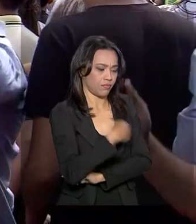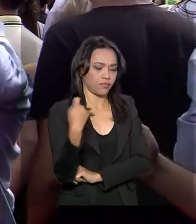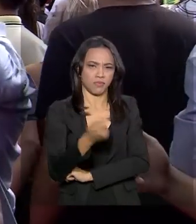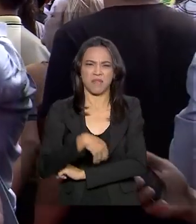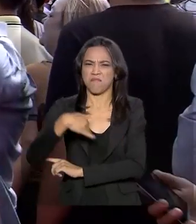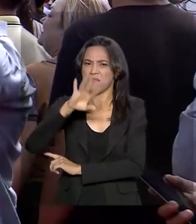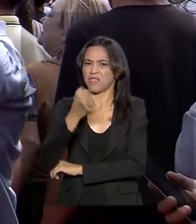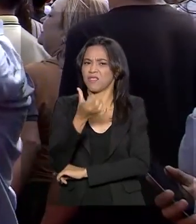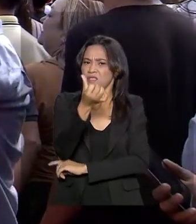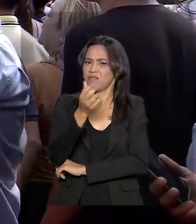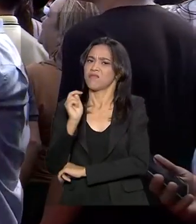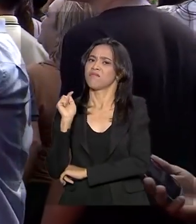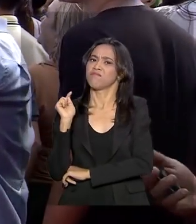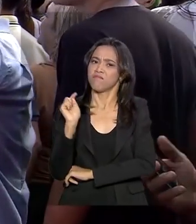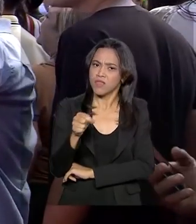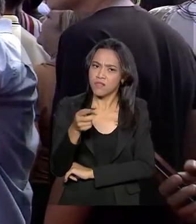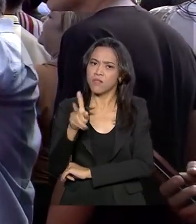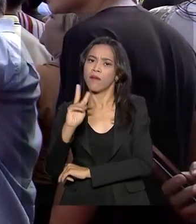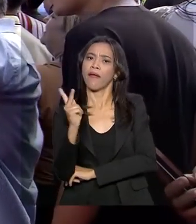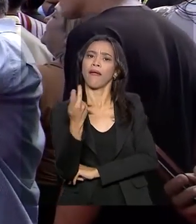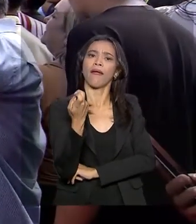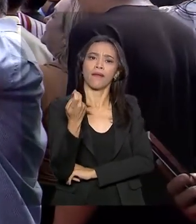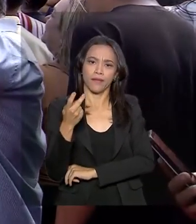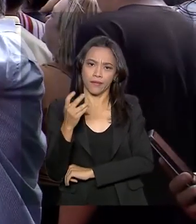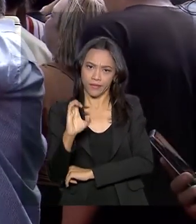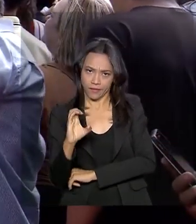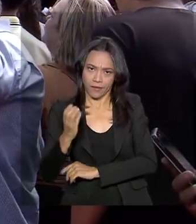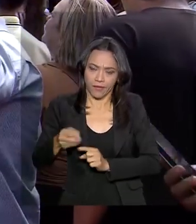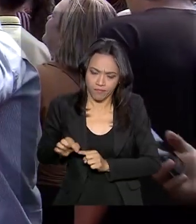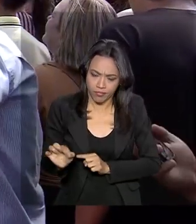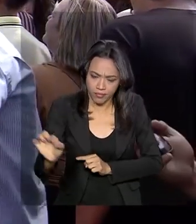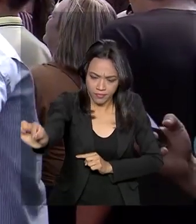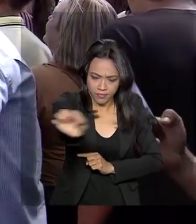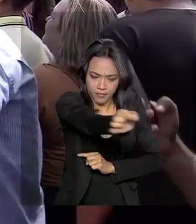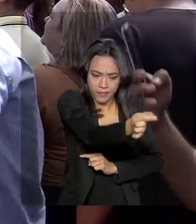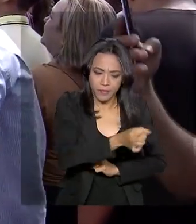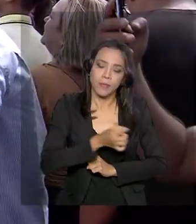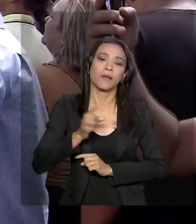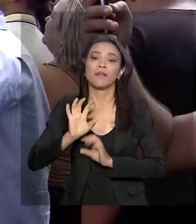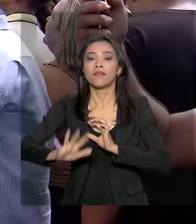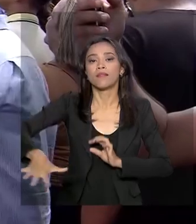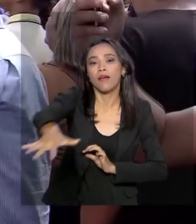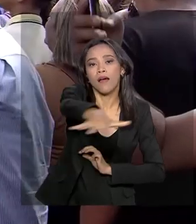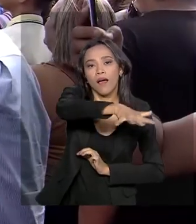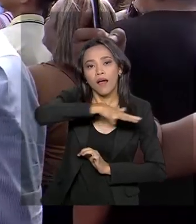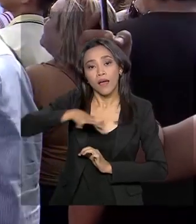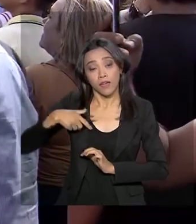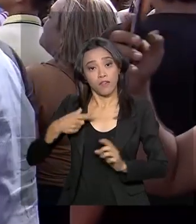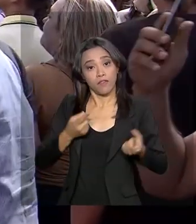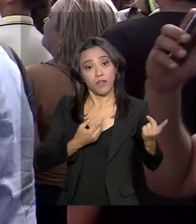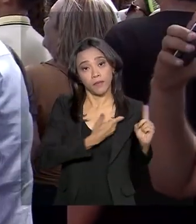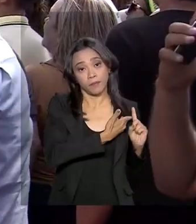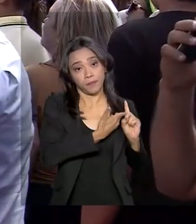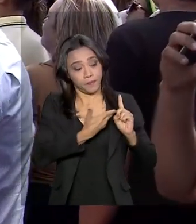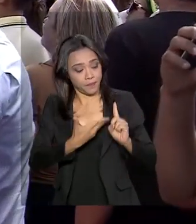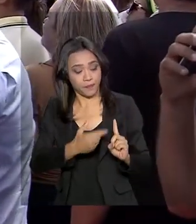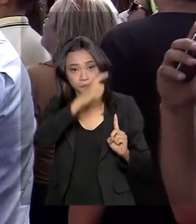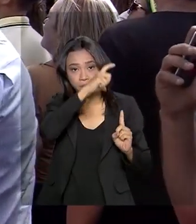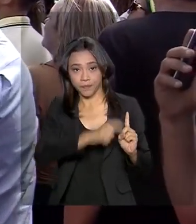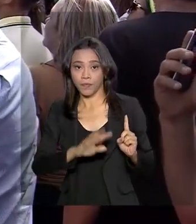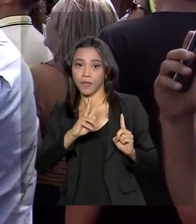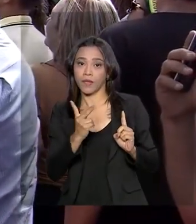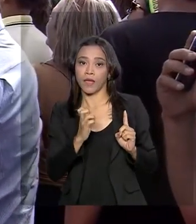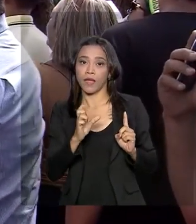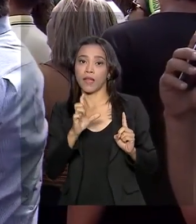mil hectares e o destaque é para a produção de orgânicos. O presidente Jair Bolsonaro, Renata, veio acompanhado do general Augusto